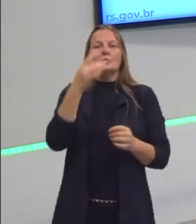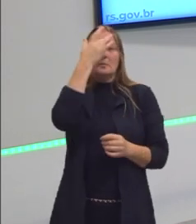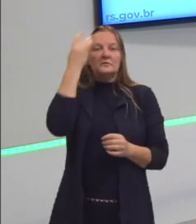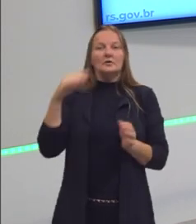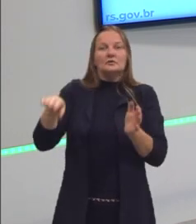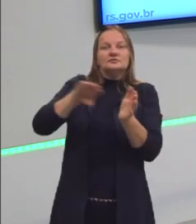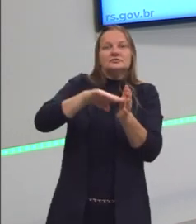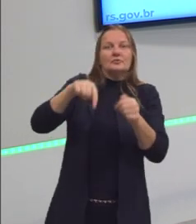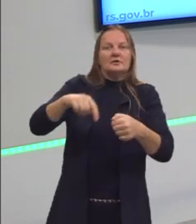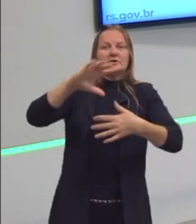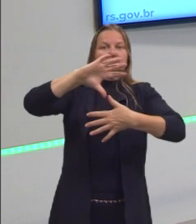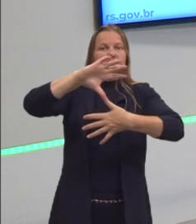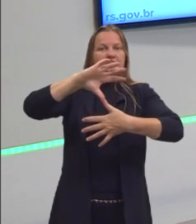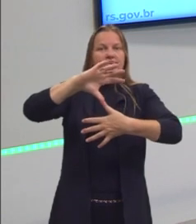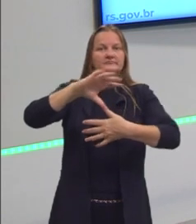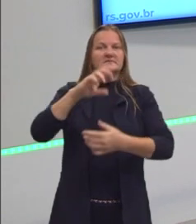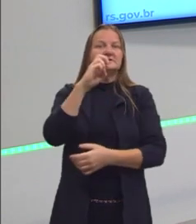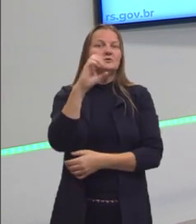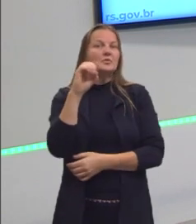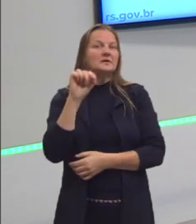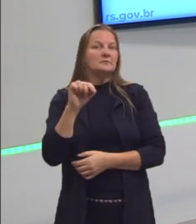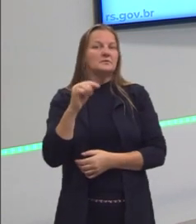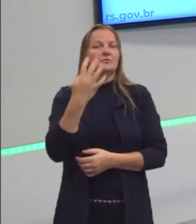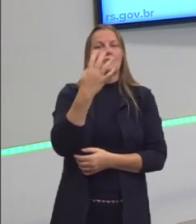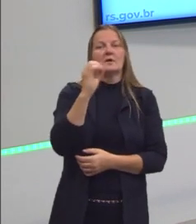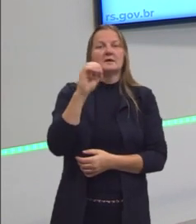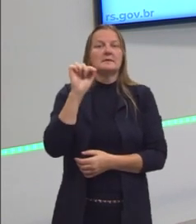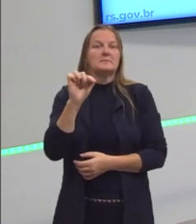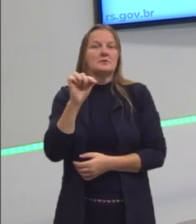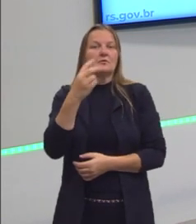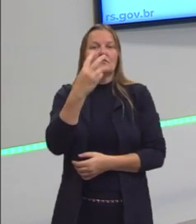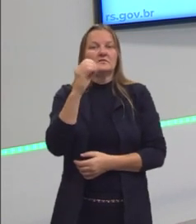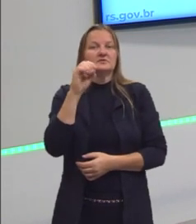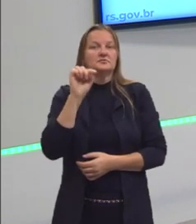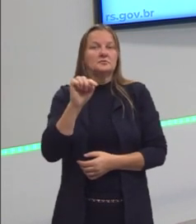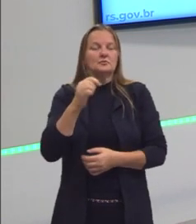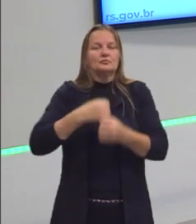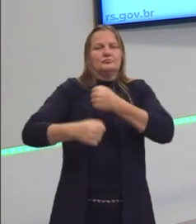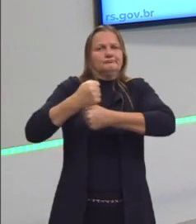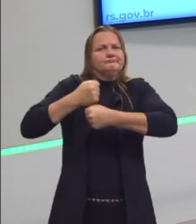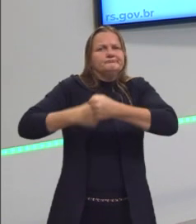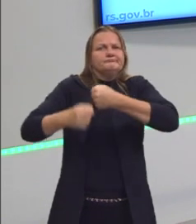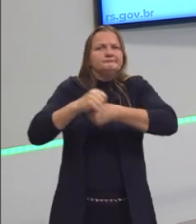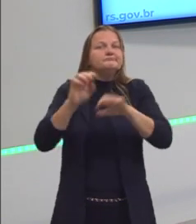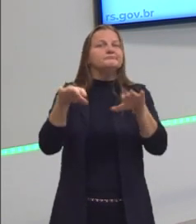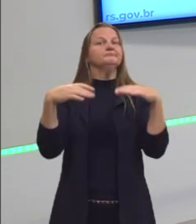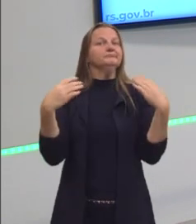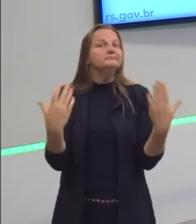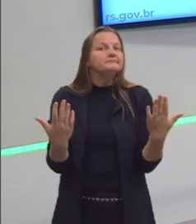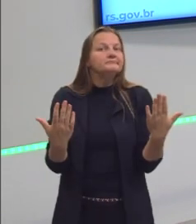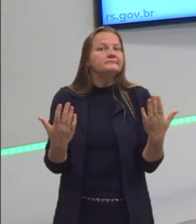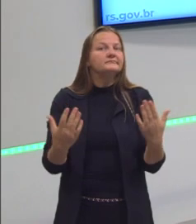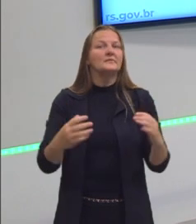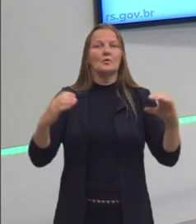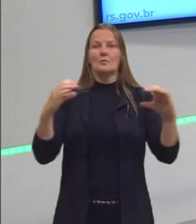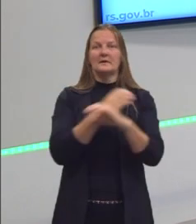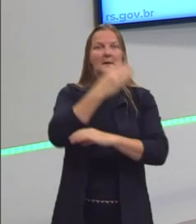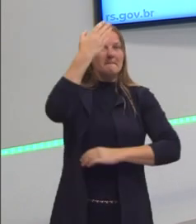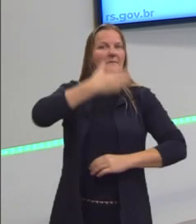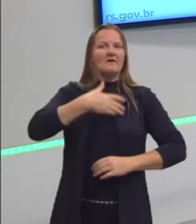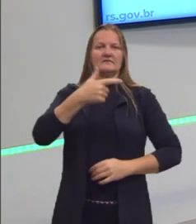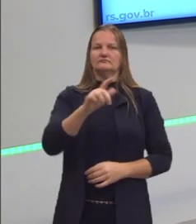América? Os primeiros humanos? Foi há 50, 40, 20 mil anos atrás? Isso ainda não está completamente